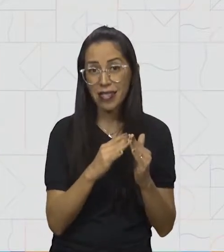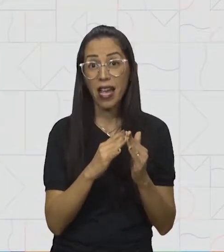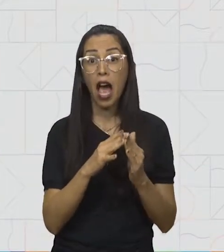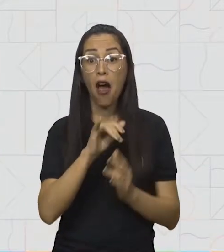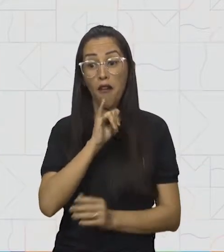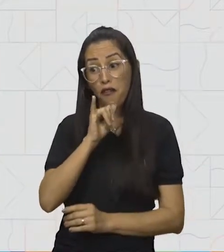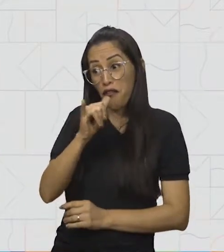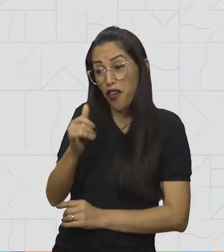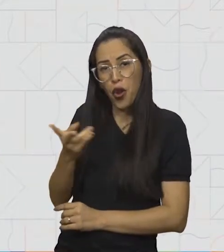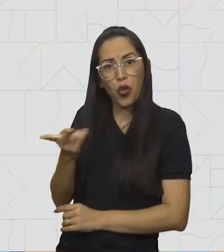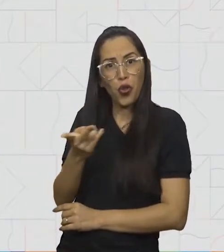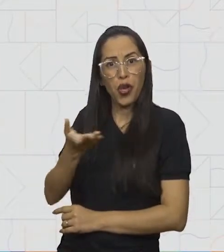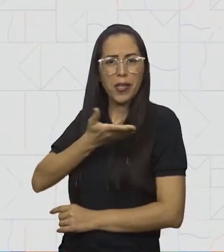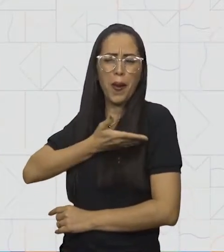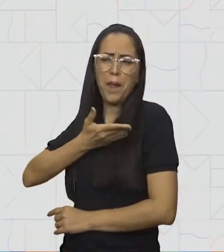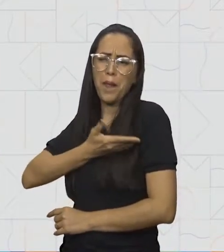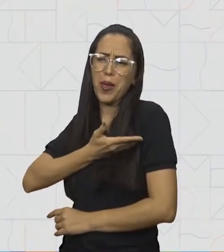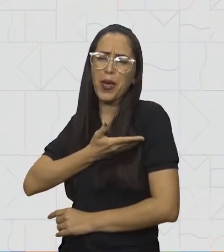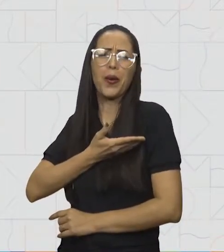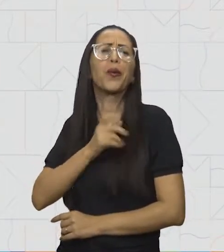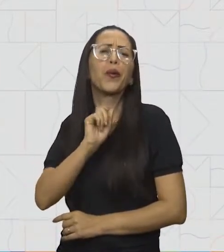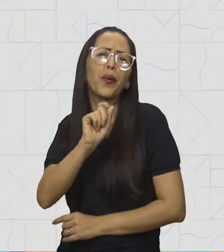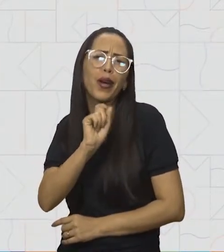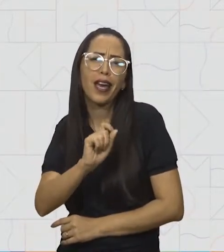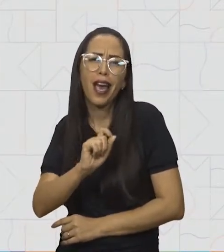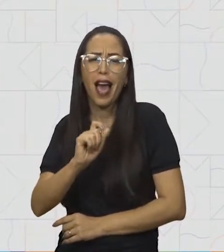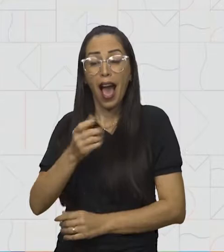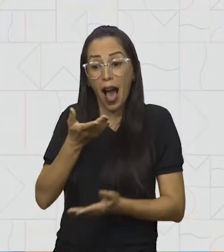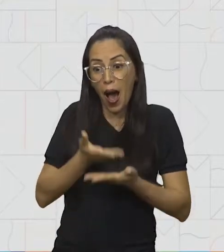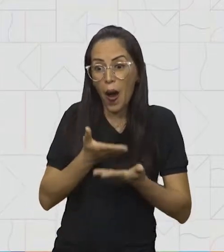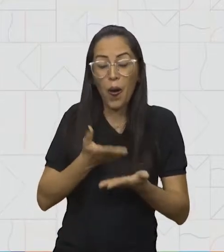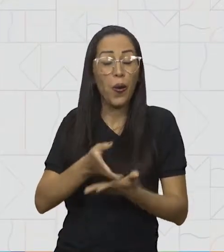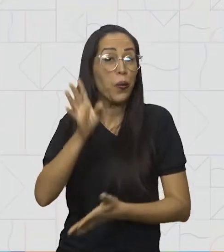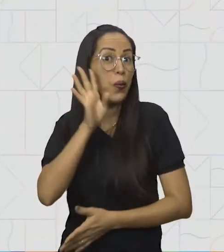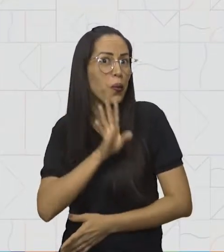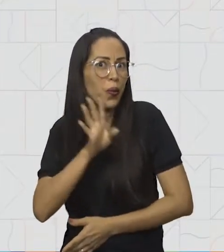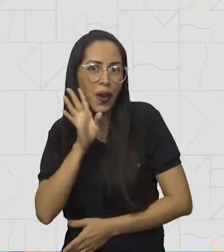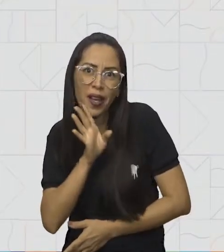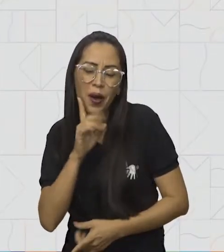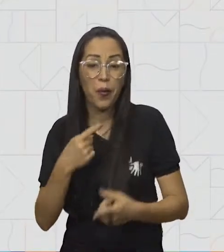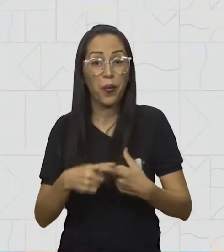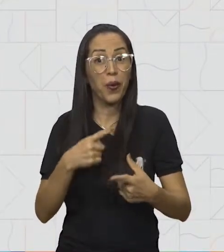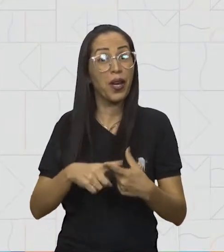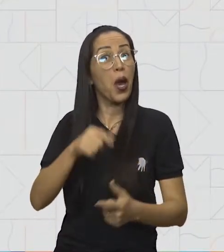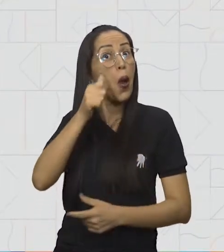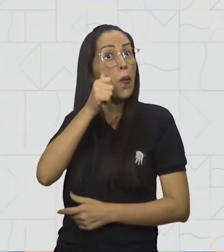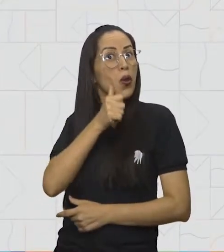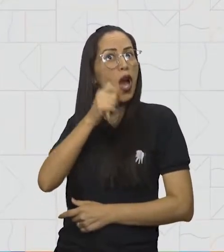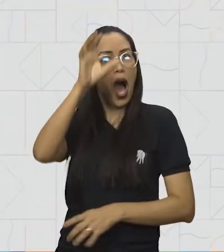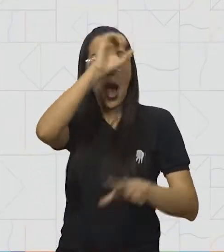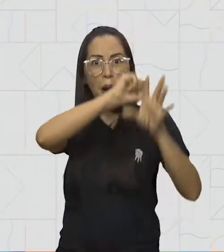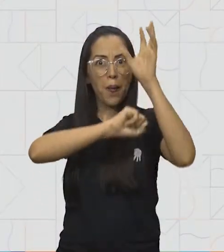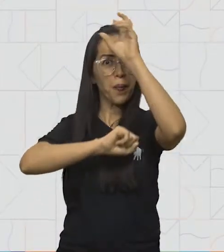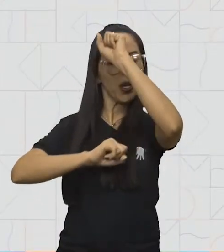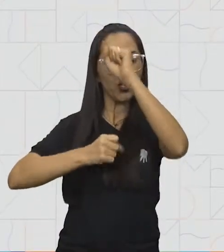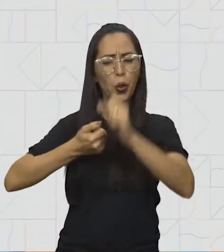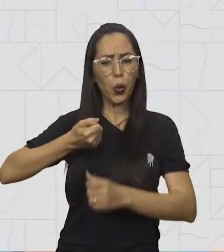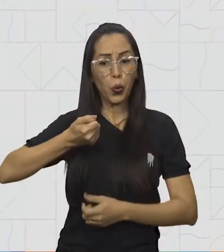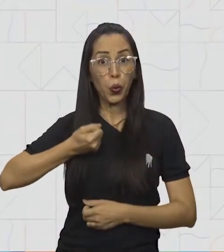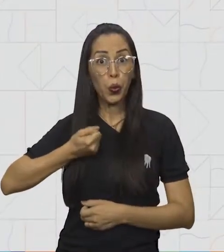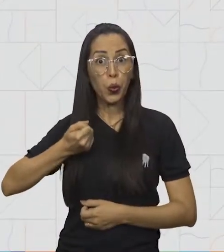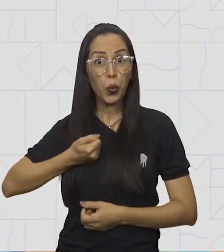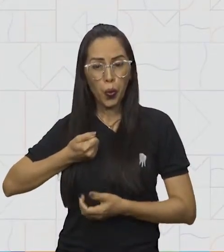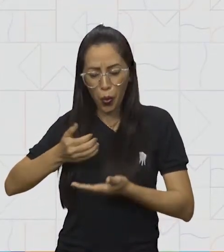Pedro e João que a aula tinha sido muito legal, pois ela tinha aprendido a compor os